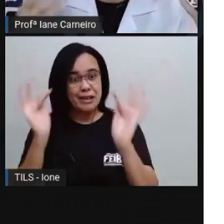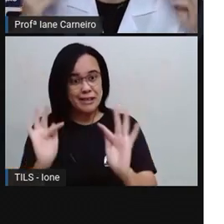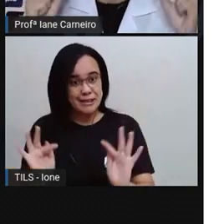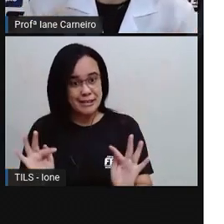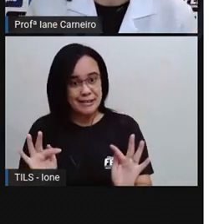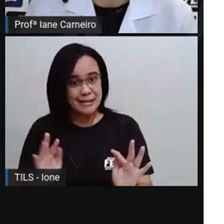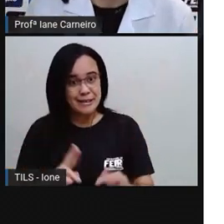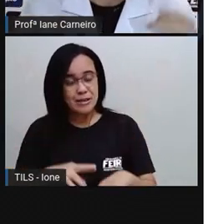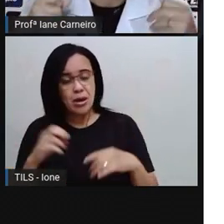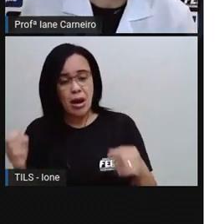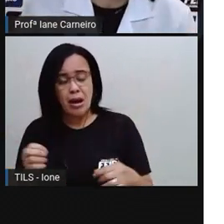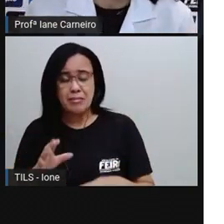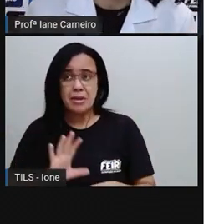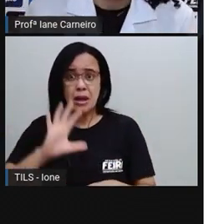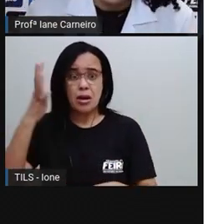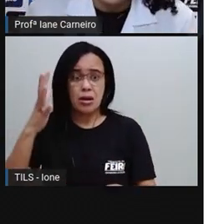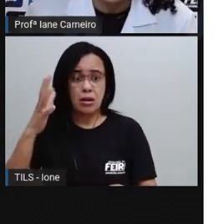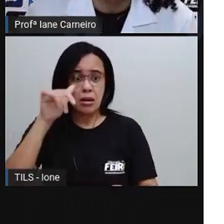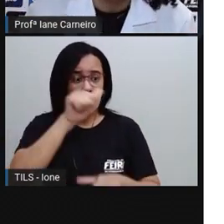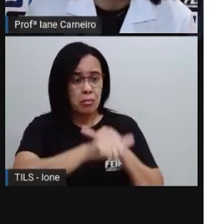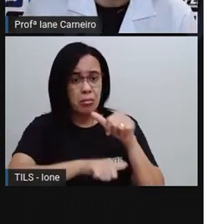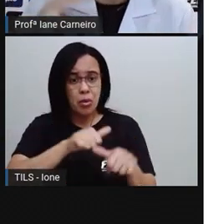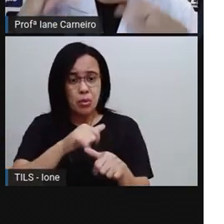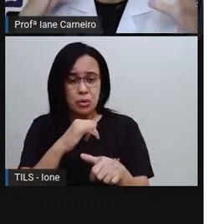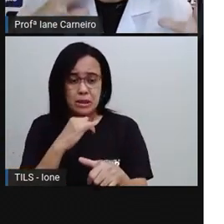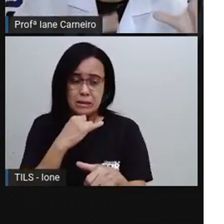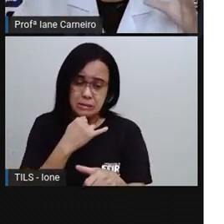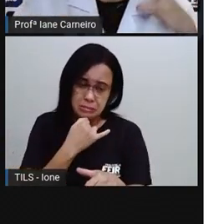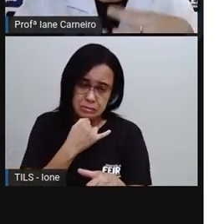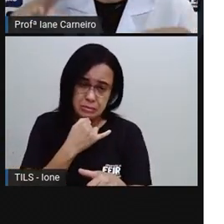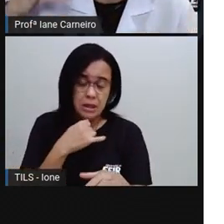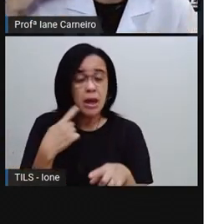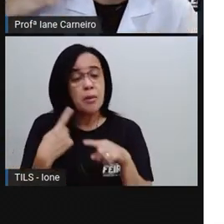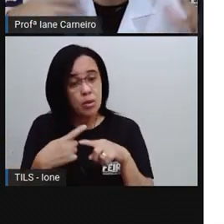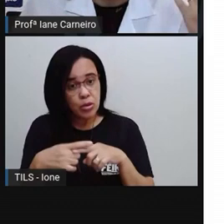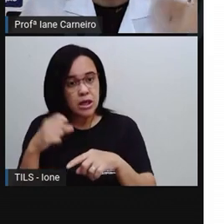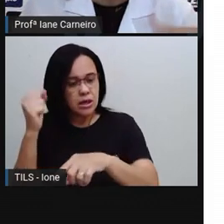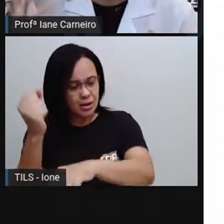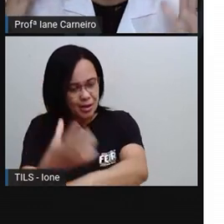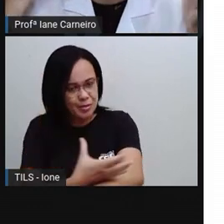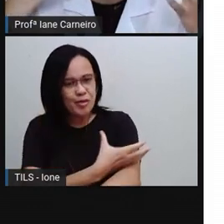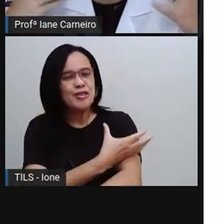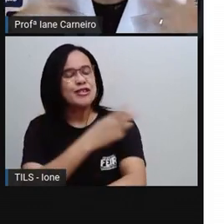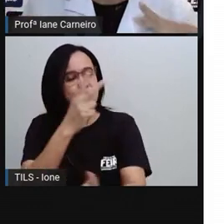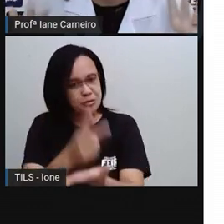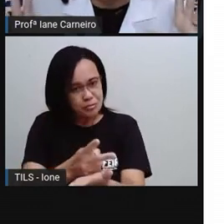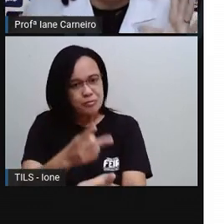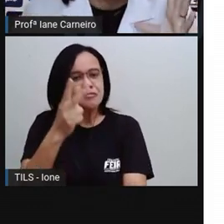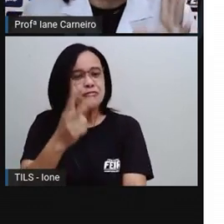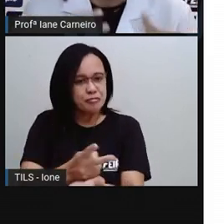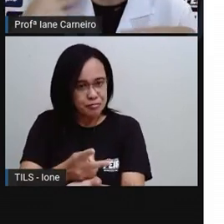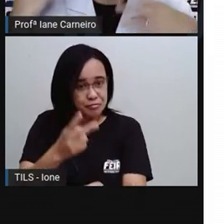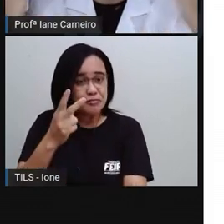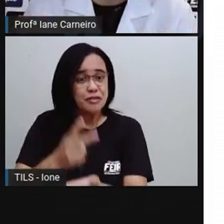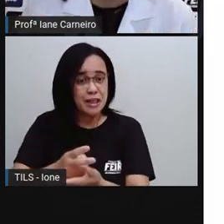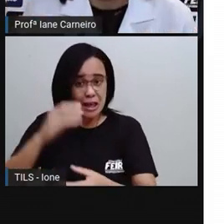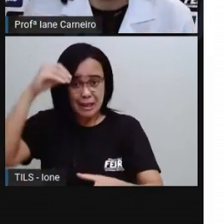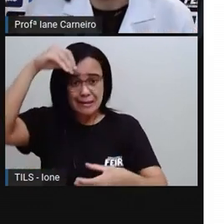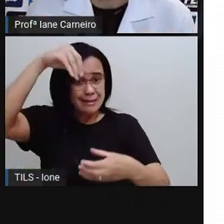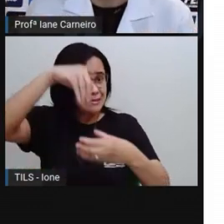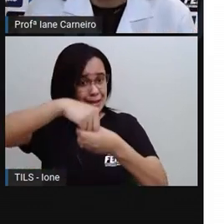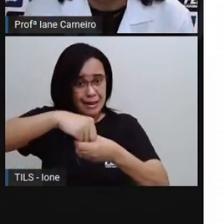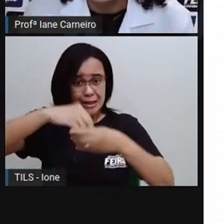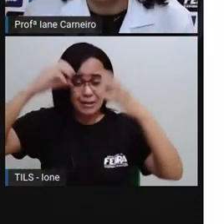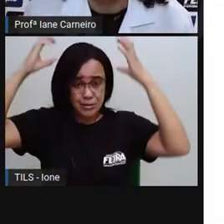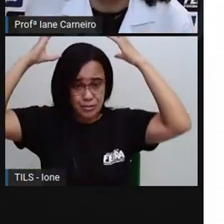feliz e aí acontece alguma coisa que deixa a gente mais tristinho, né? Então as emoções estão o tempo todo em nosso cérebro, né? Controlando